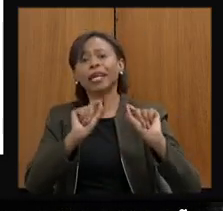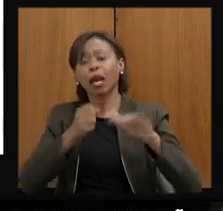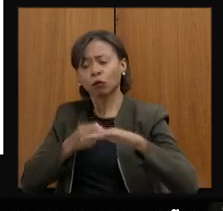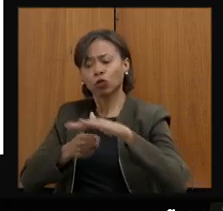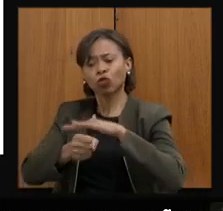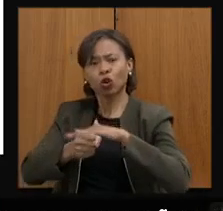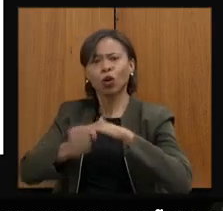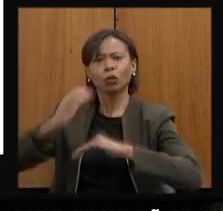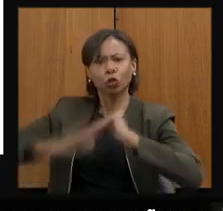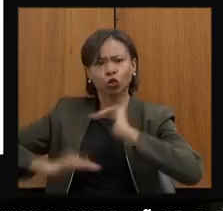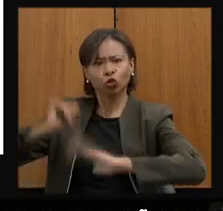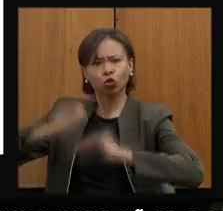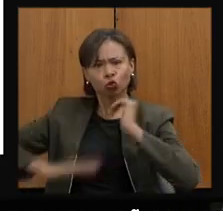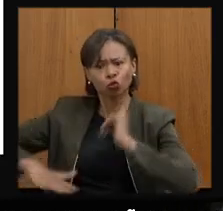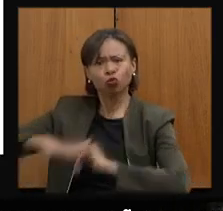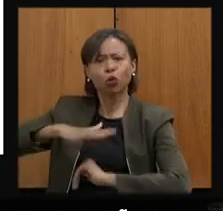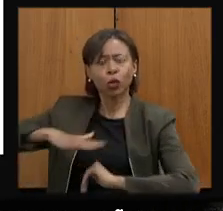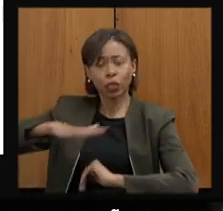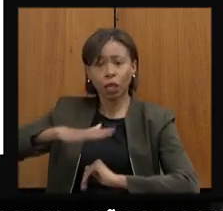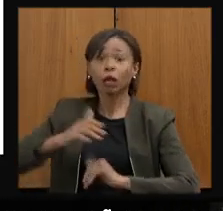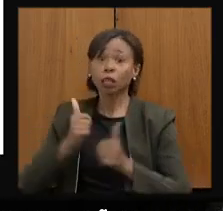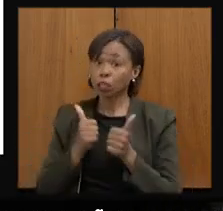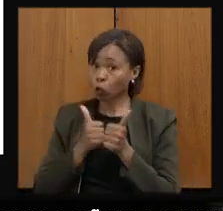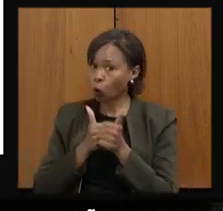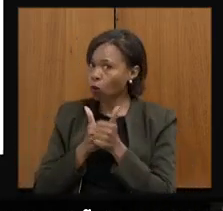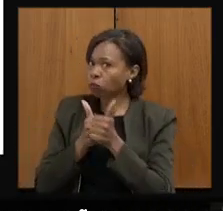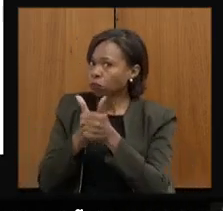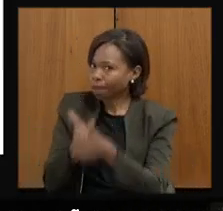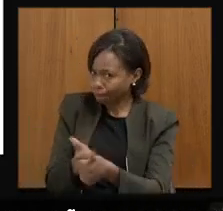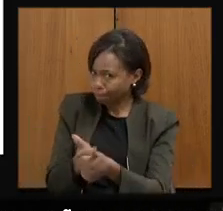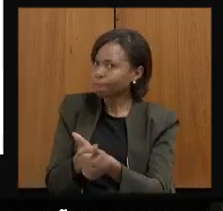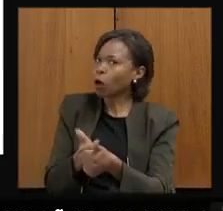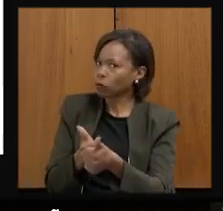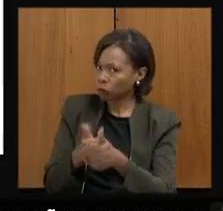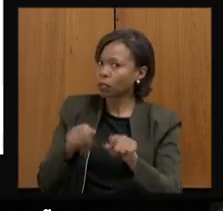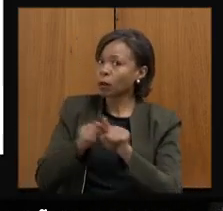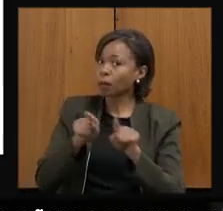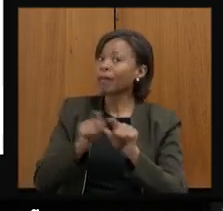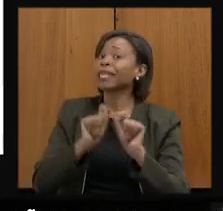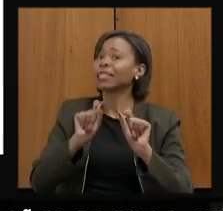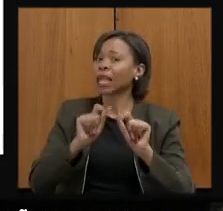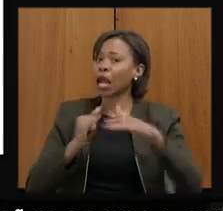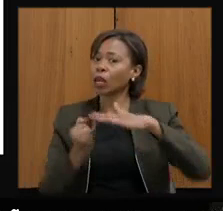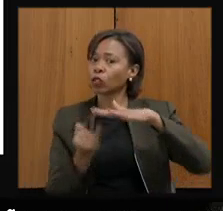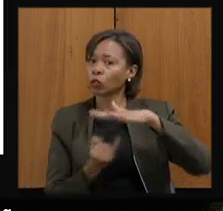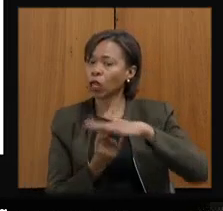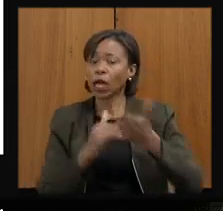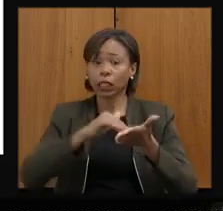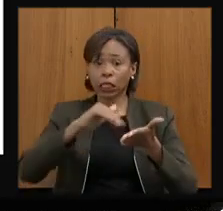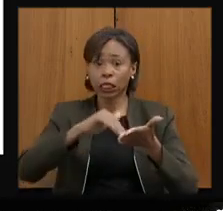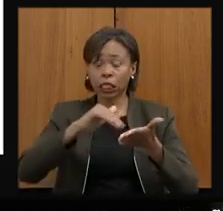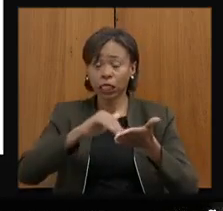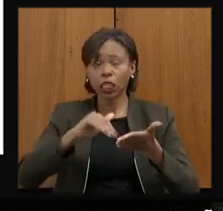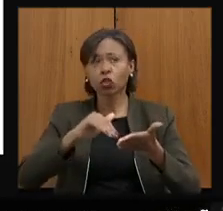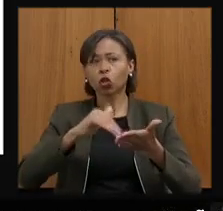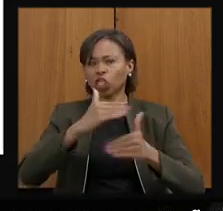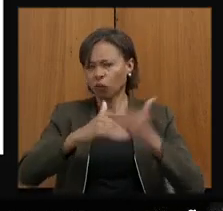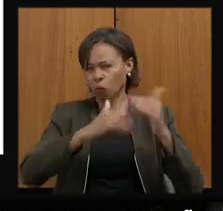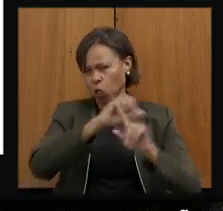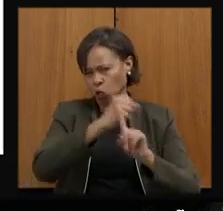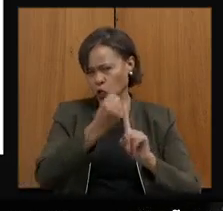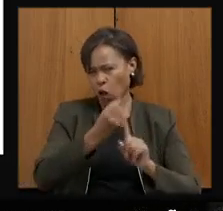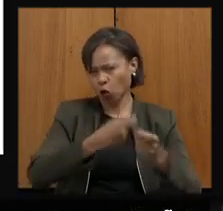produtivo. Temos tido um acompanhamento muito profundo também das instituições, tanto da Secretaria de Desenvolvimento Econômico e Social, quanto